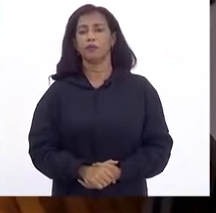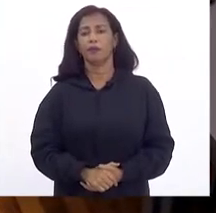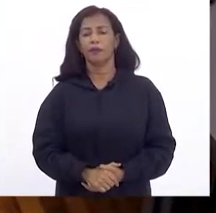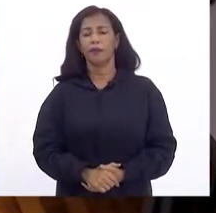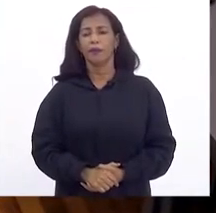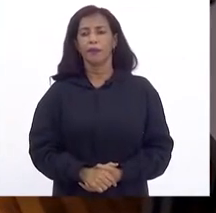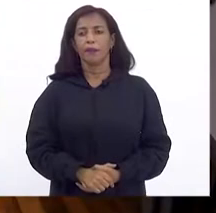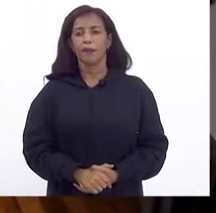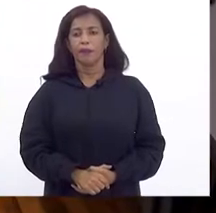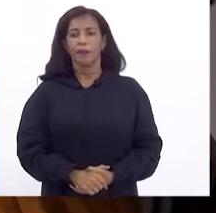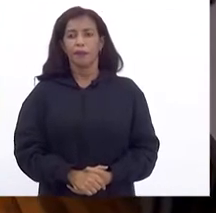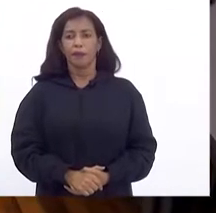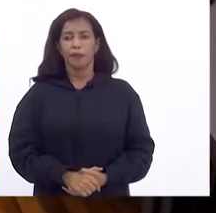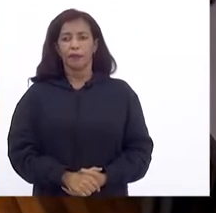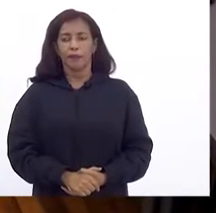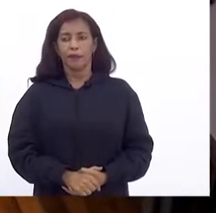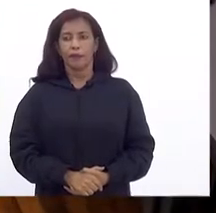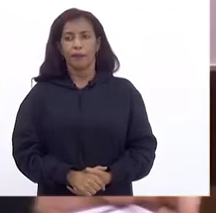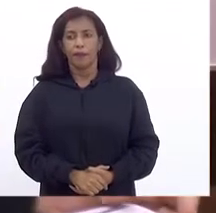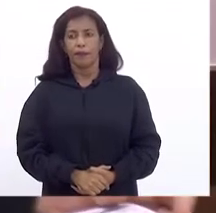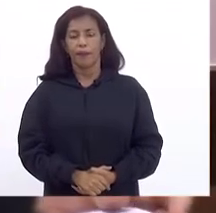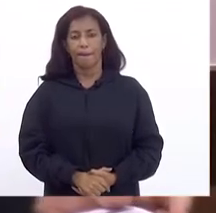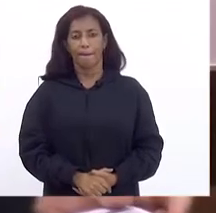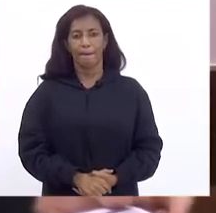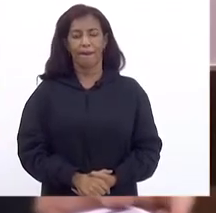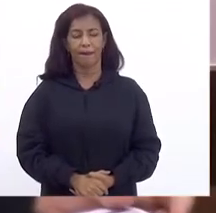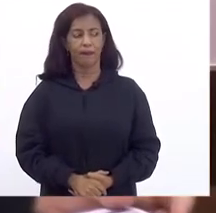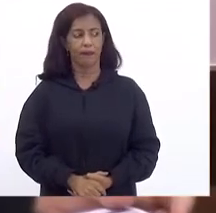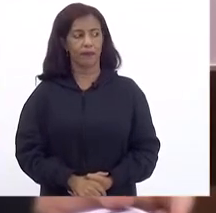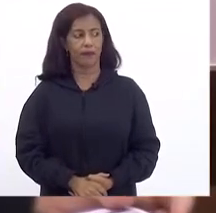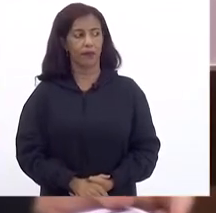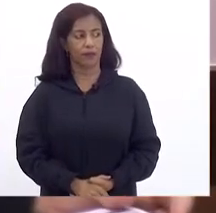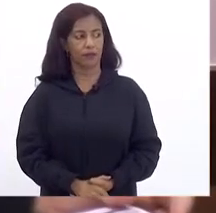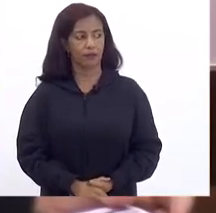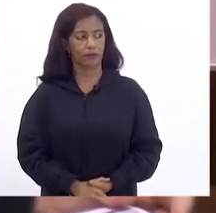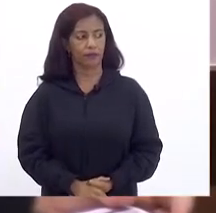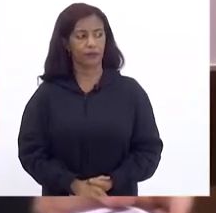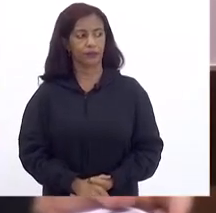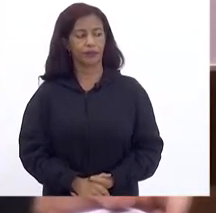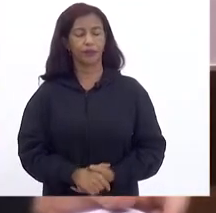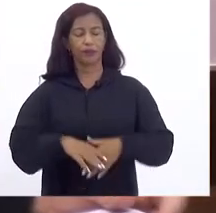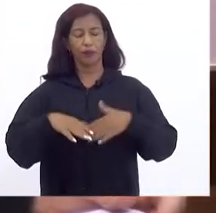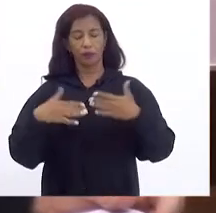Em relação Ainda